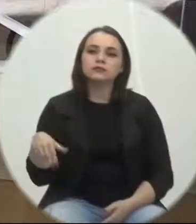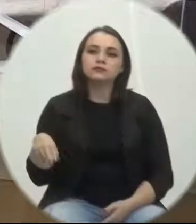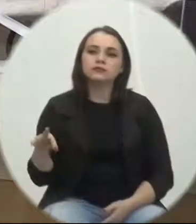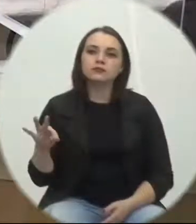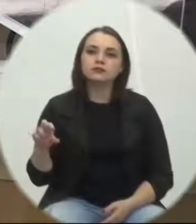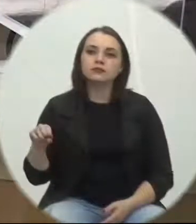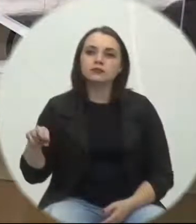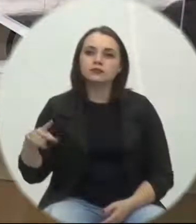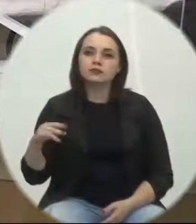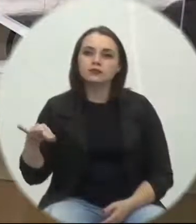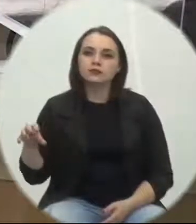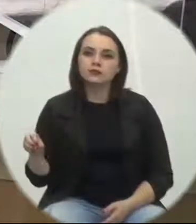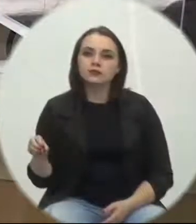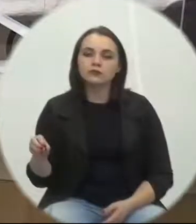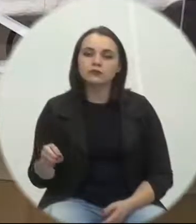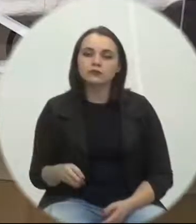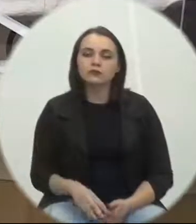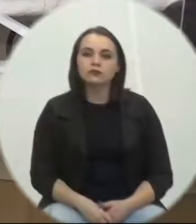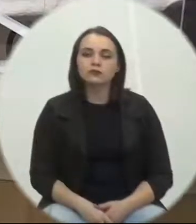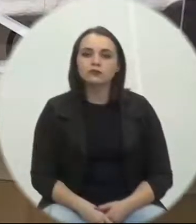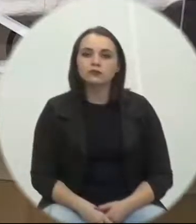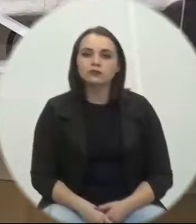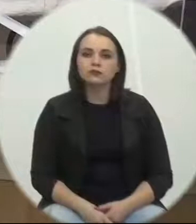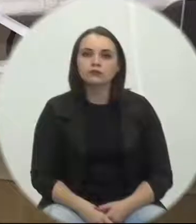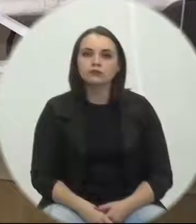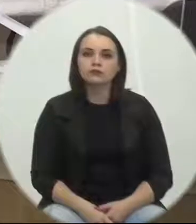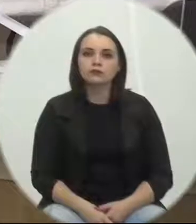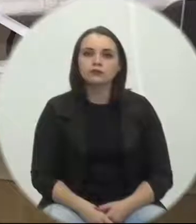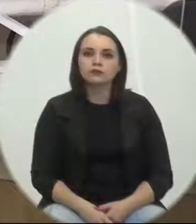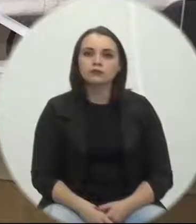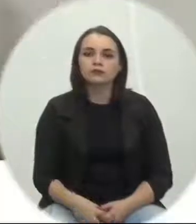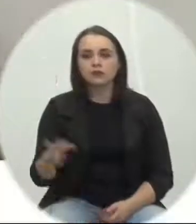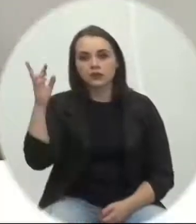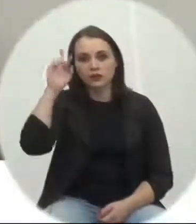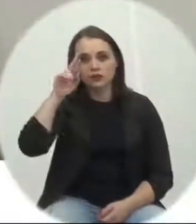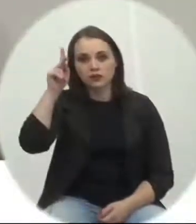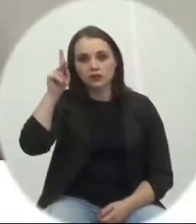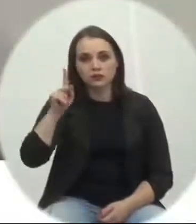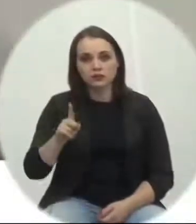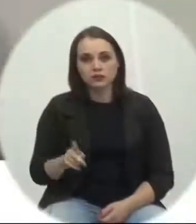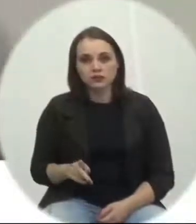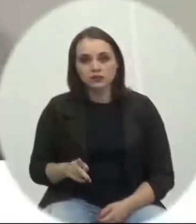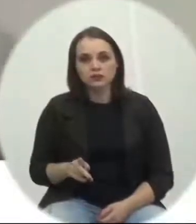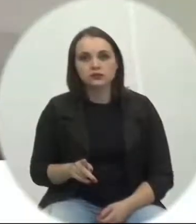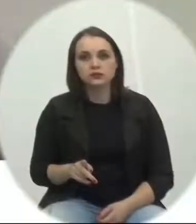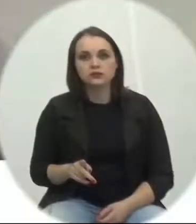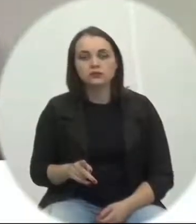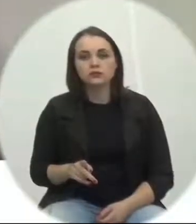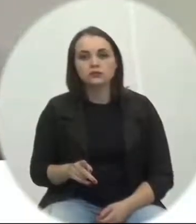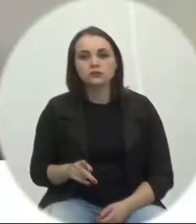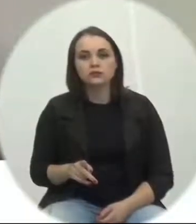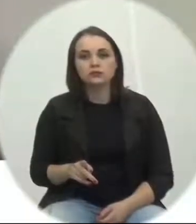Manuel, Torino Debrelito. Senhor presidente, senhores vereadores, vereadoras, demais pessoas que nos acompanham